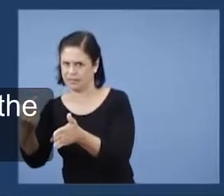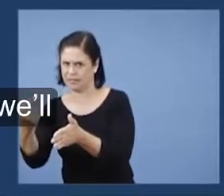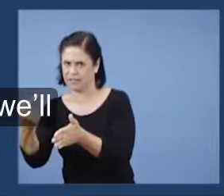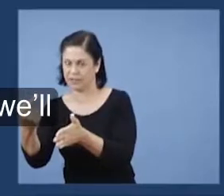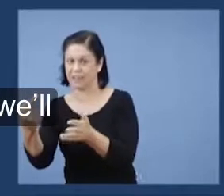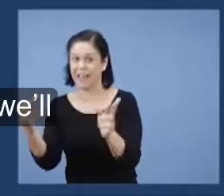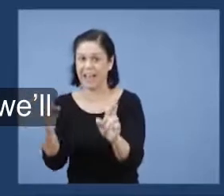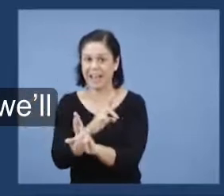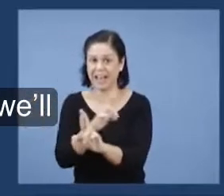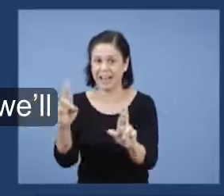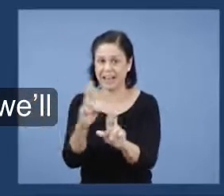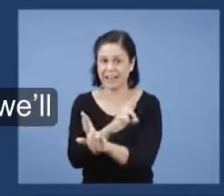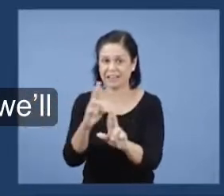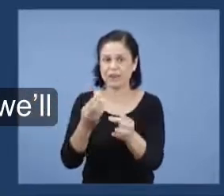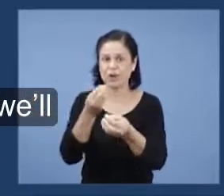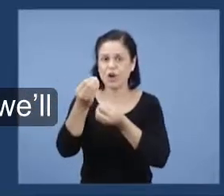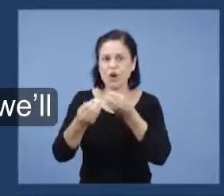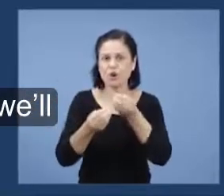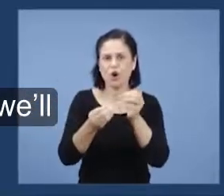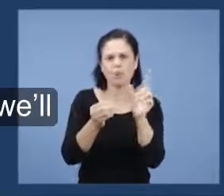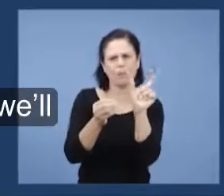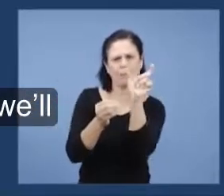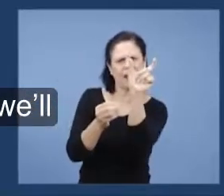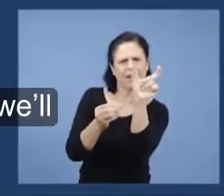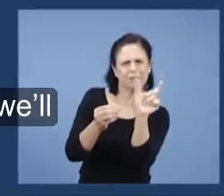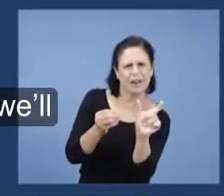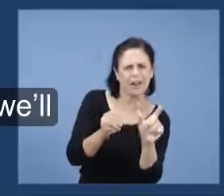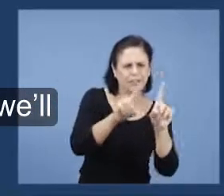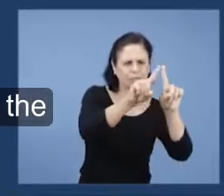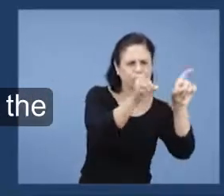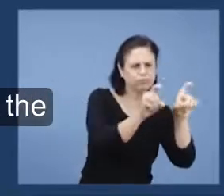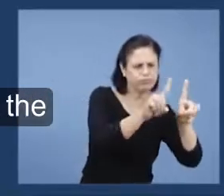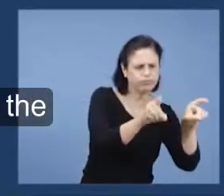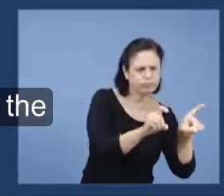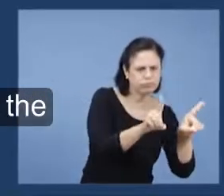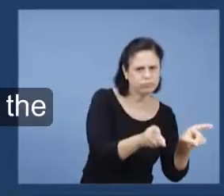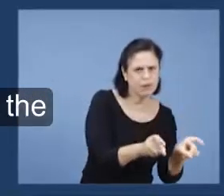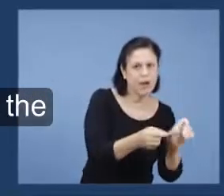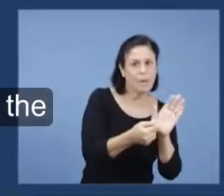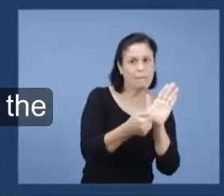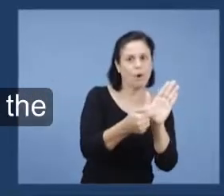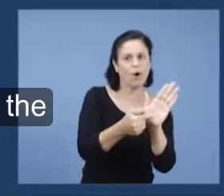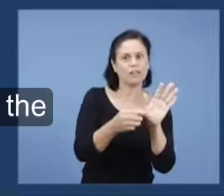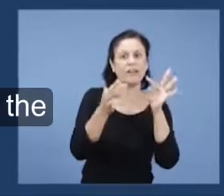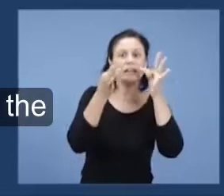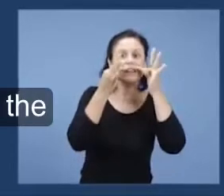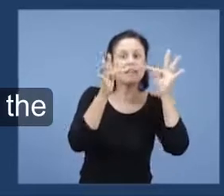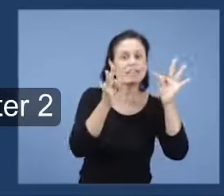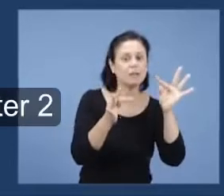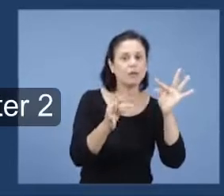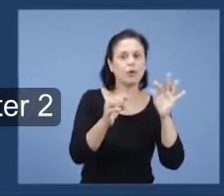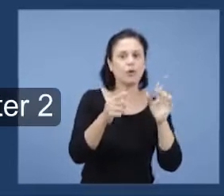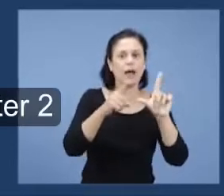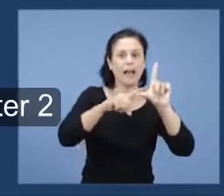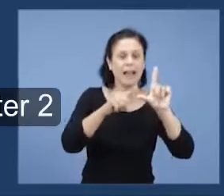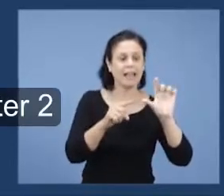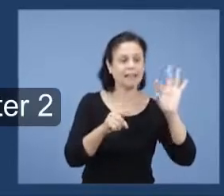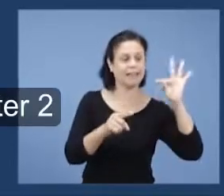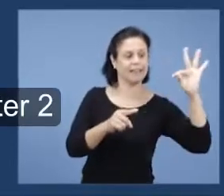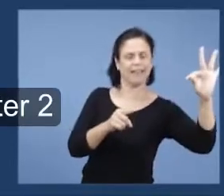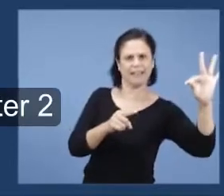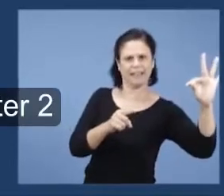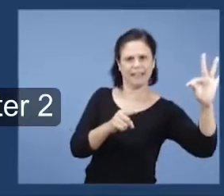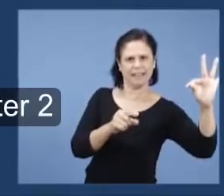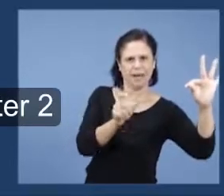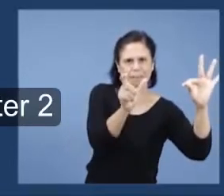Atos dos Apóstolos. Então aquilo que é o testemunho e doutrina, nós vamos marcar aqui e fazer uma referência sobre no livro de Atos,